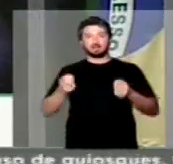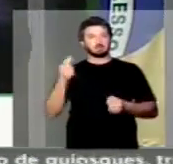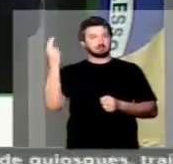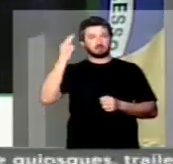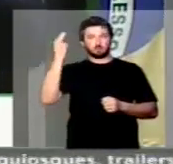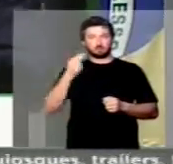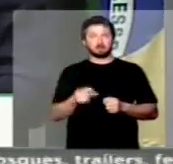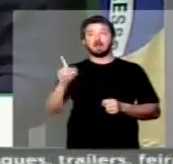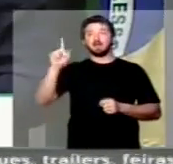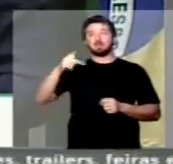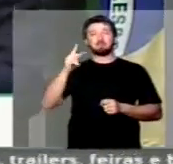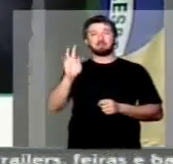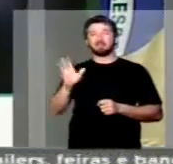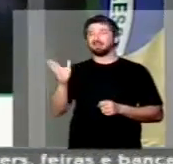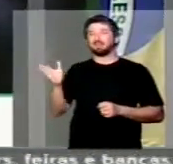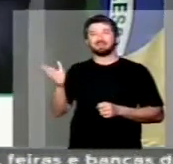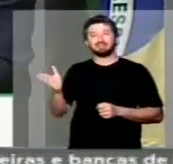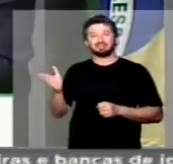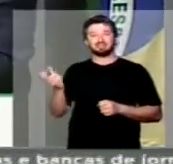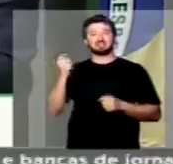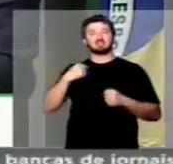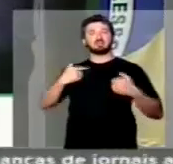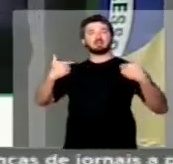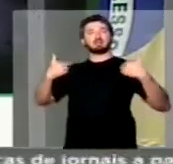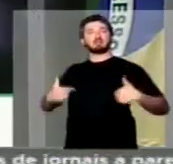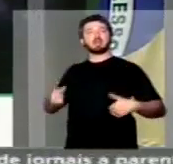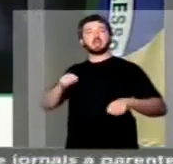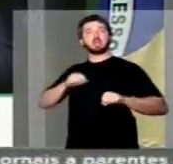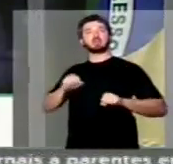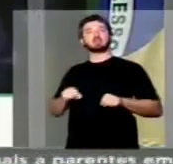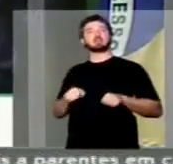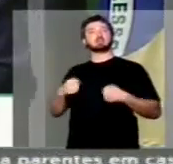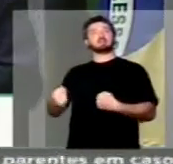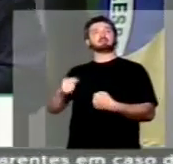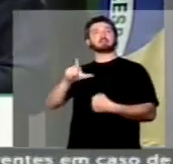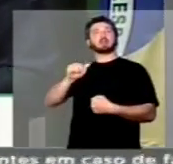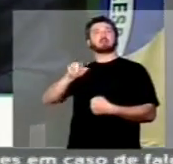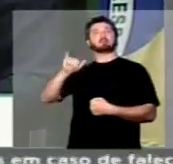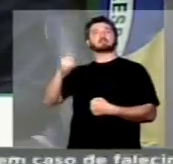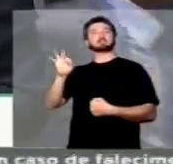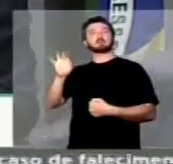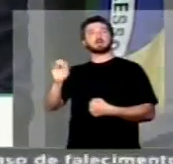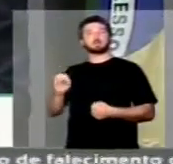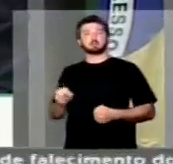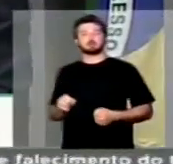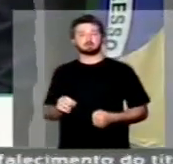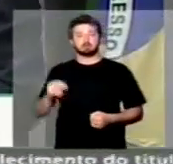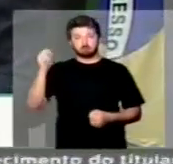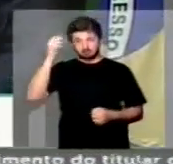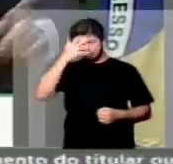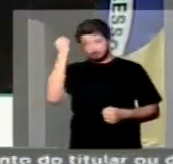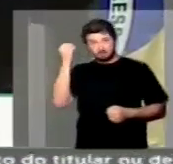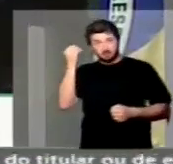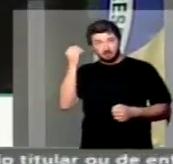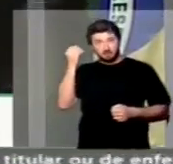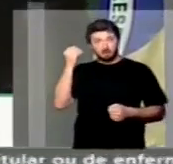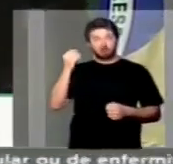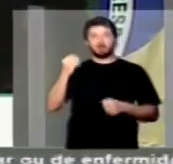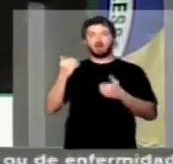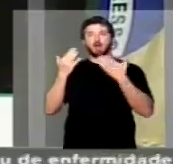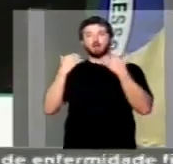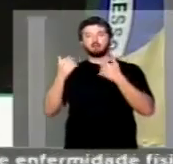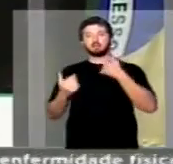é ver o PT querer posar de defensor da Lava Jato. Quem não se lembra das